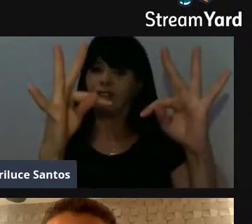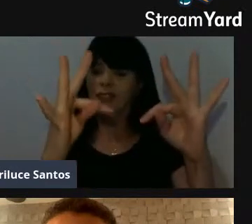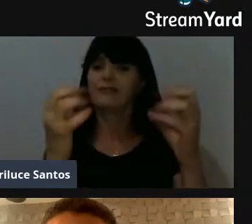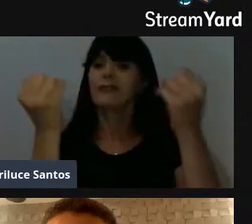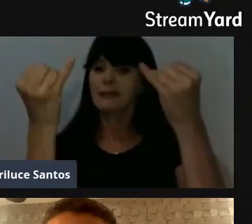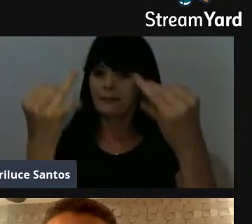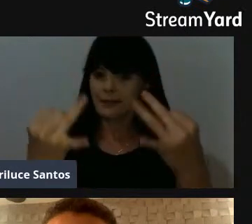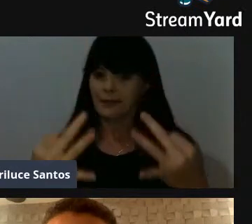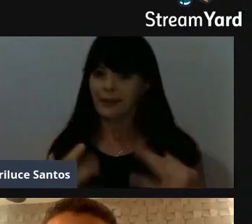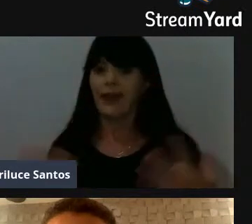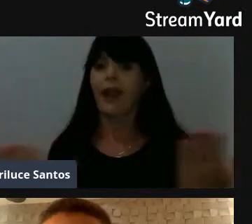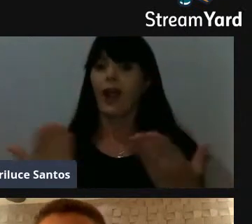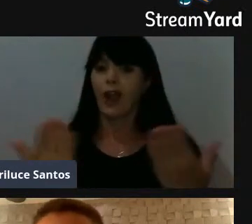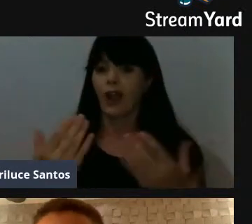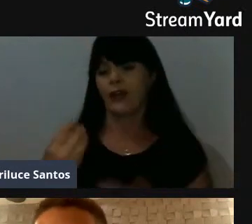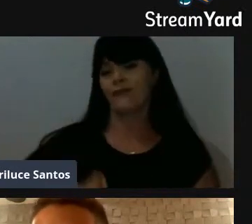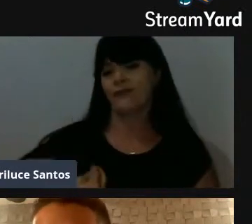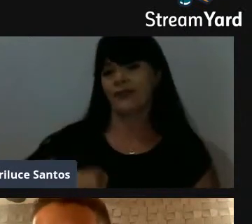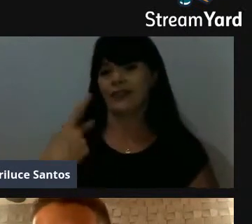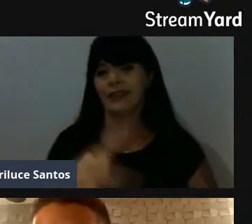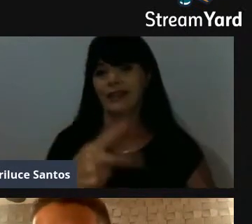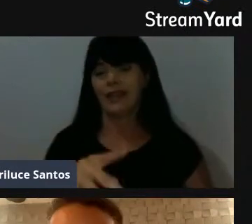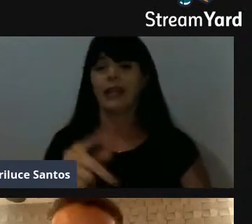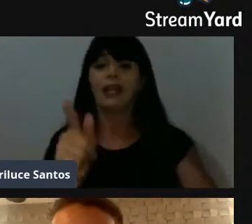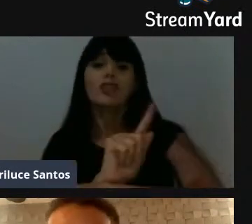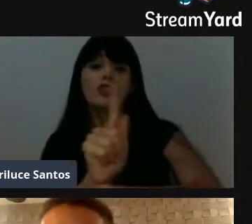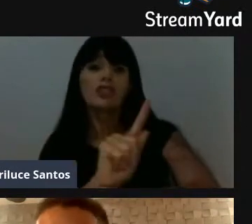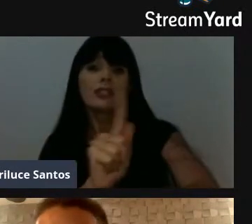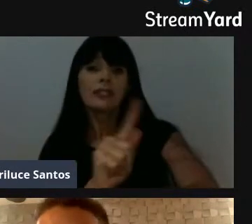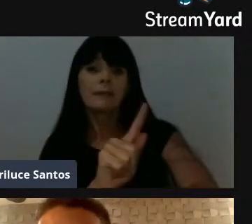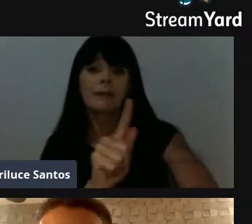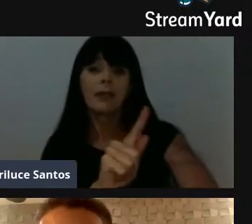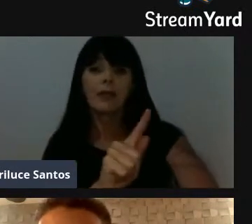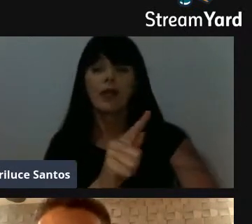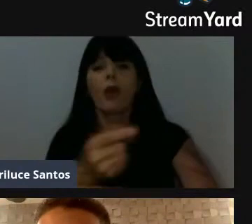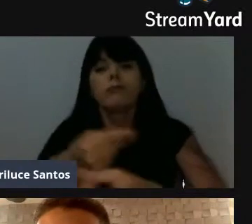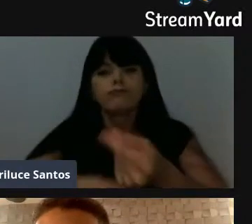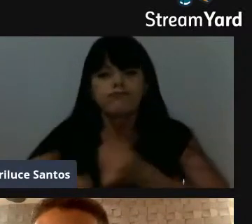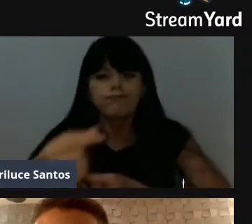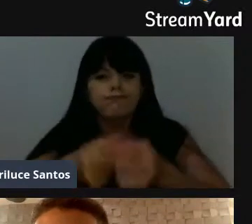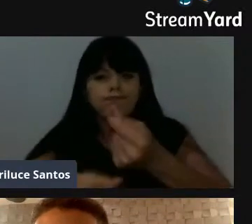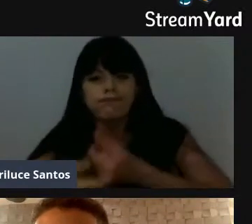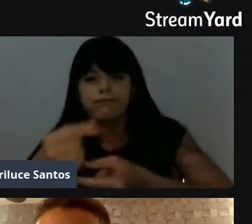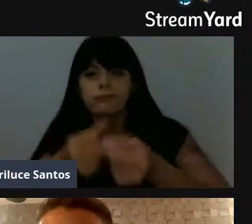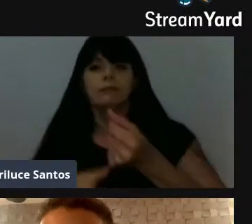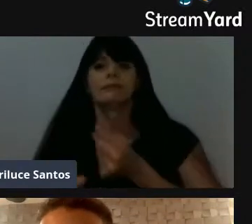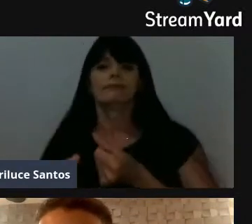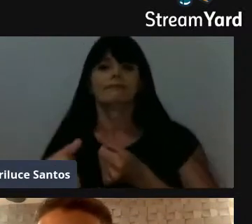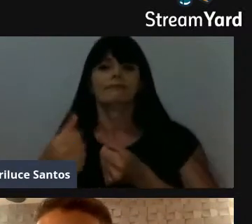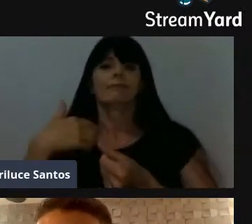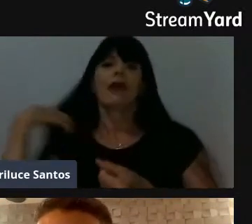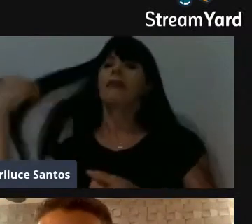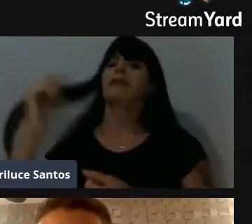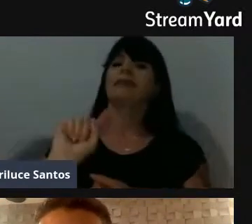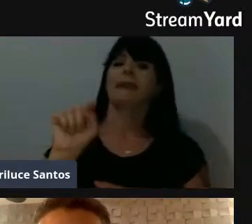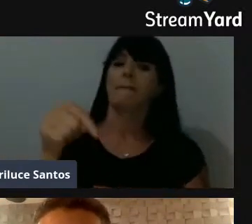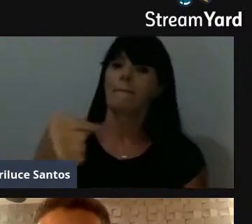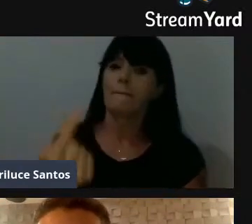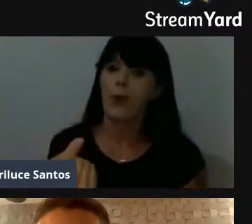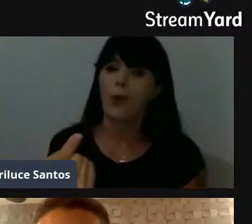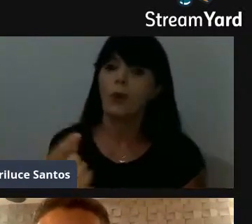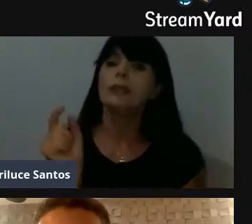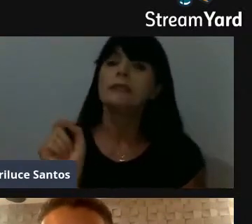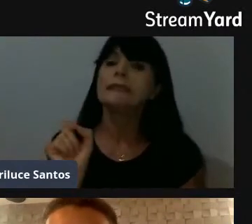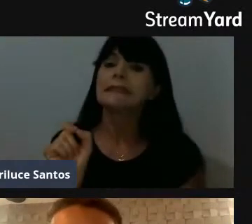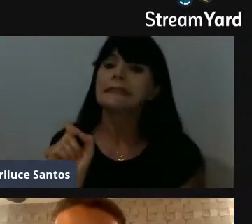pouco da vida dele, e o gerenciamento do comércio local. Isso depois de ter passado aí por um